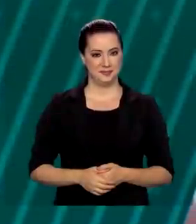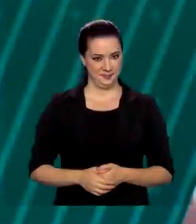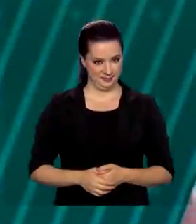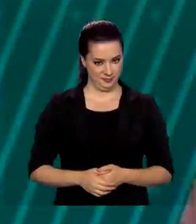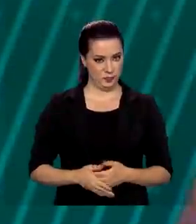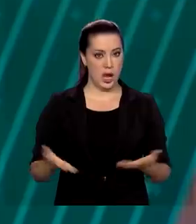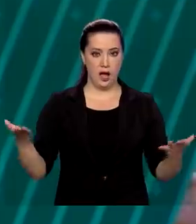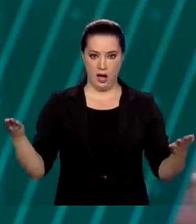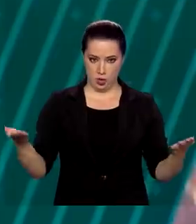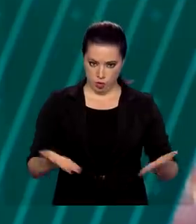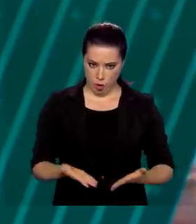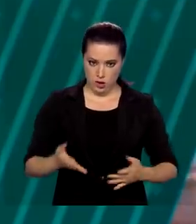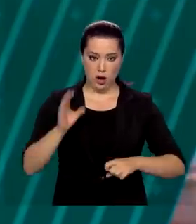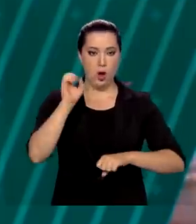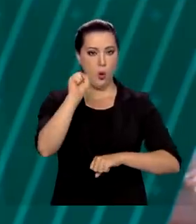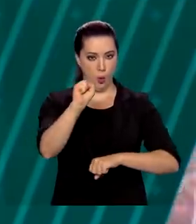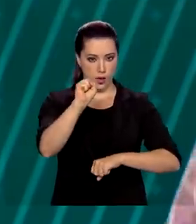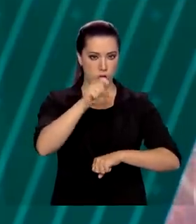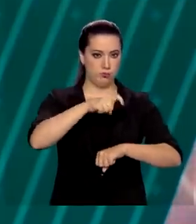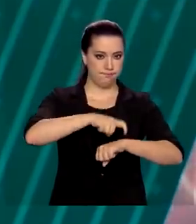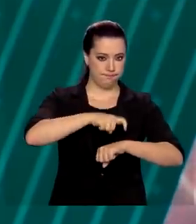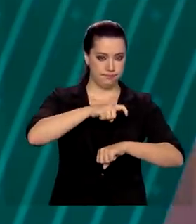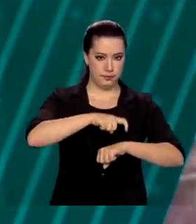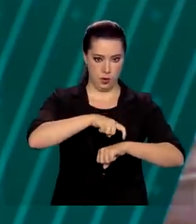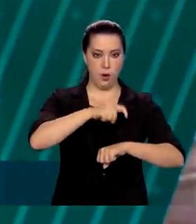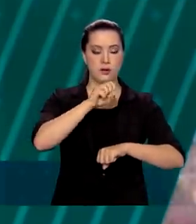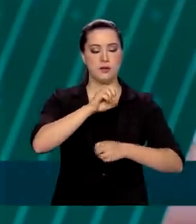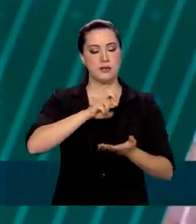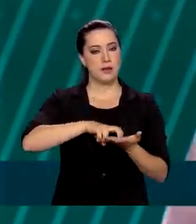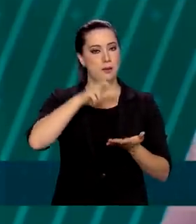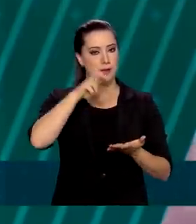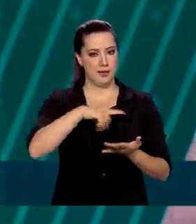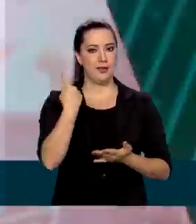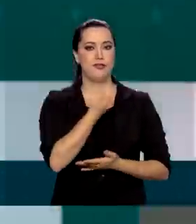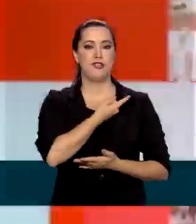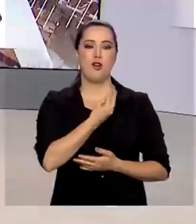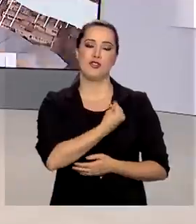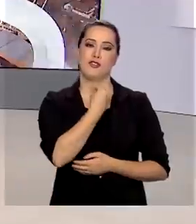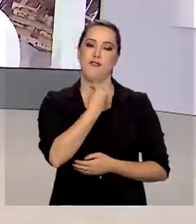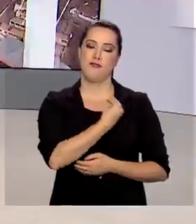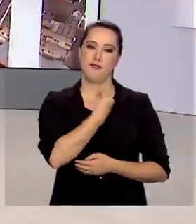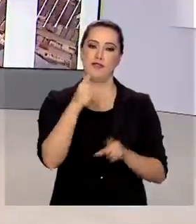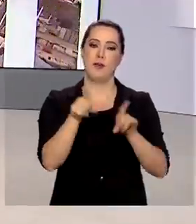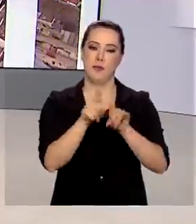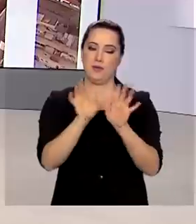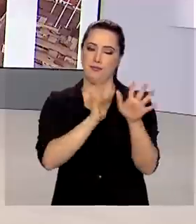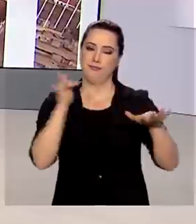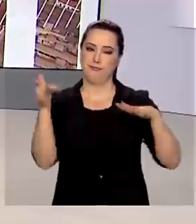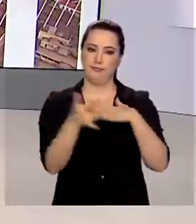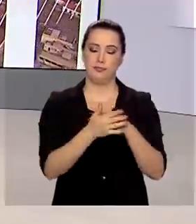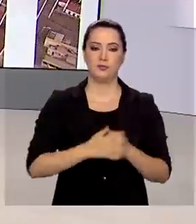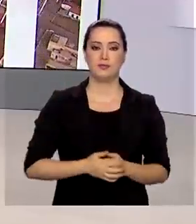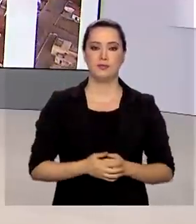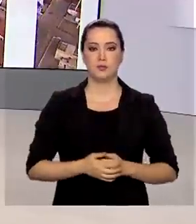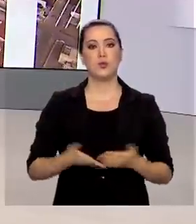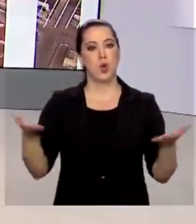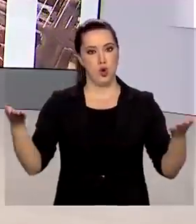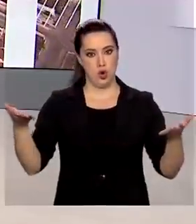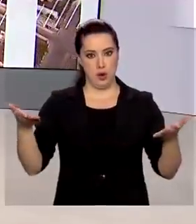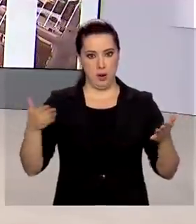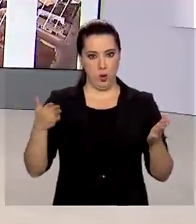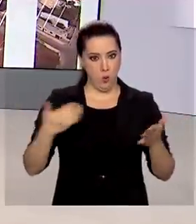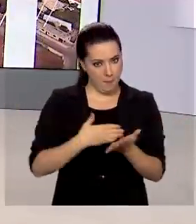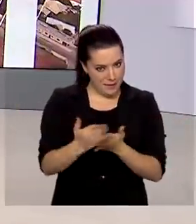São 8 horas da manhã. Estamos ao vivo também pelas redes sociais. A partir de hoje está proibida